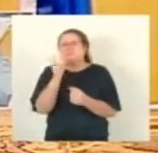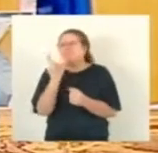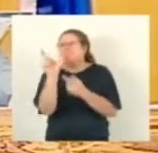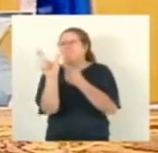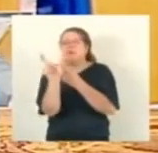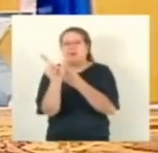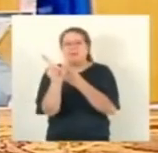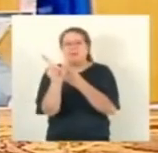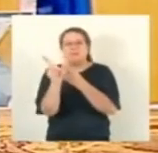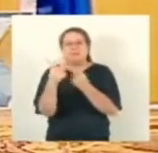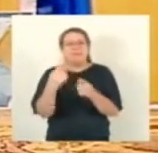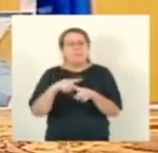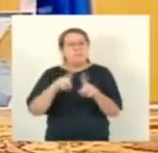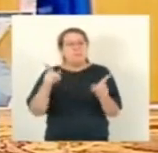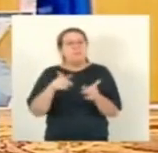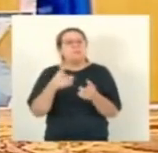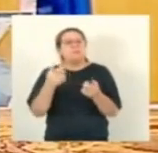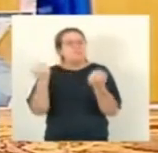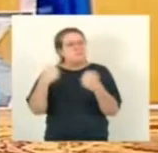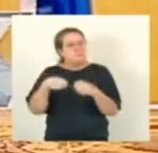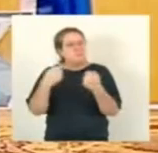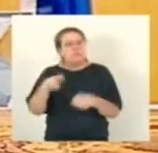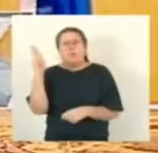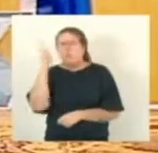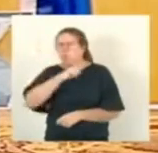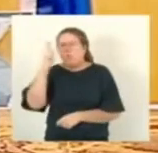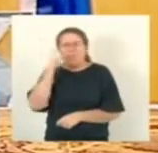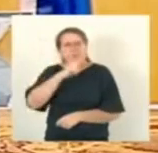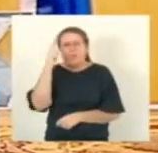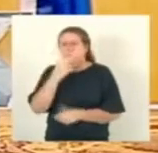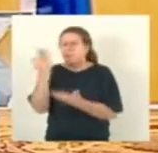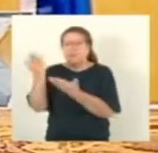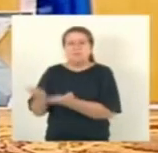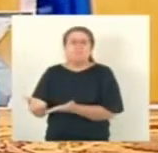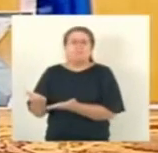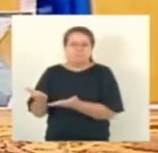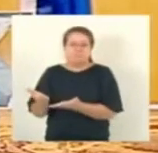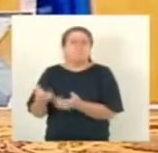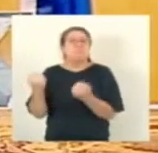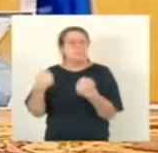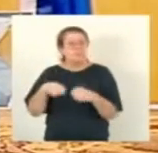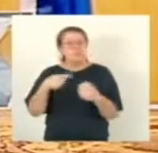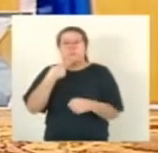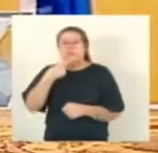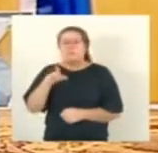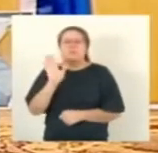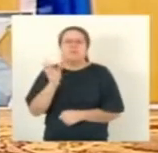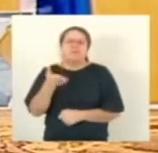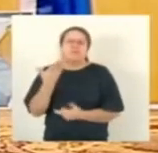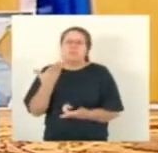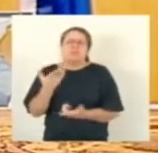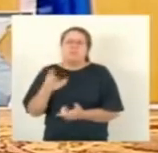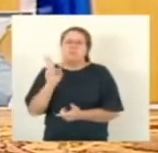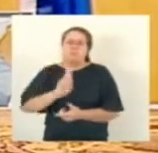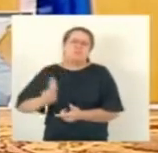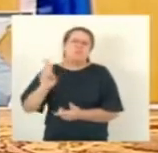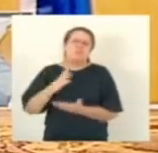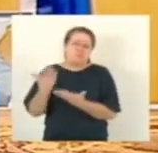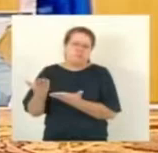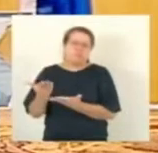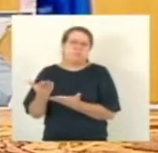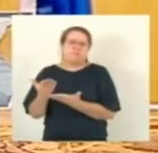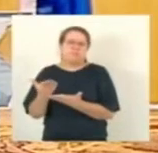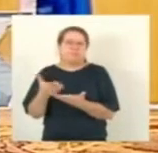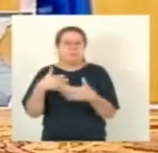ruxolotinib é necessária uma urgência de intervenção, uma urgência de interlocução junto ao governo do Estado